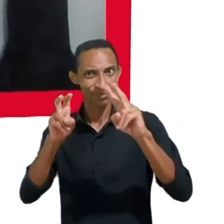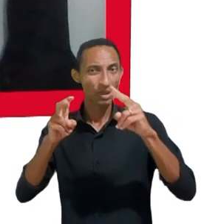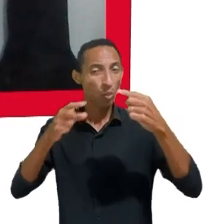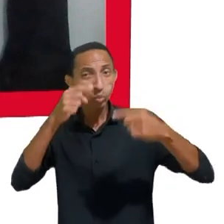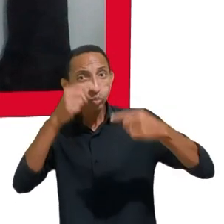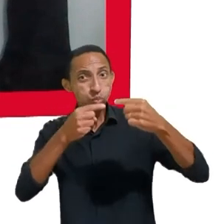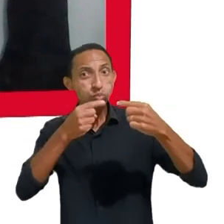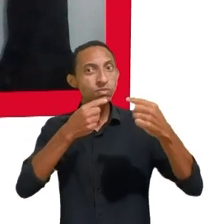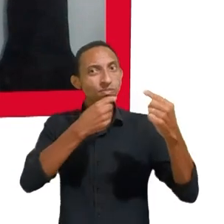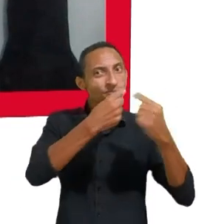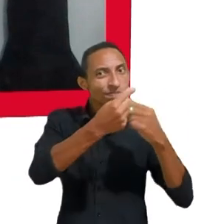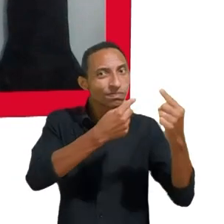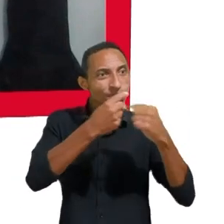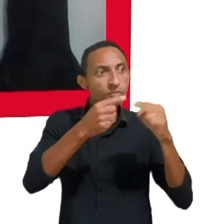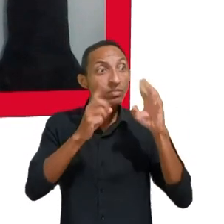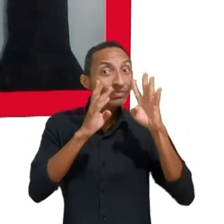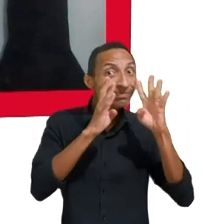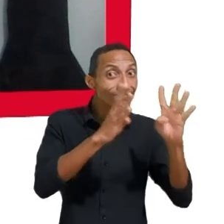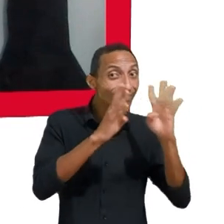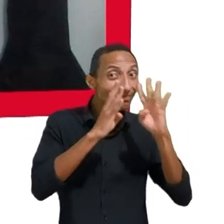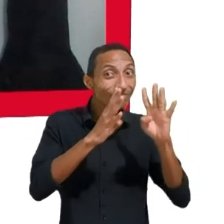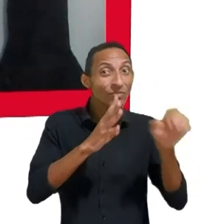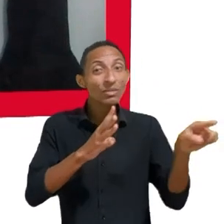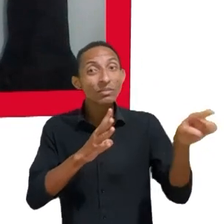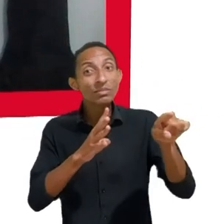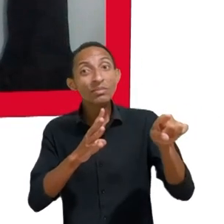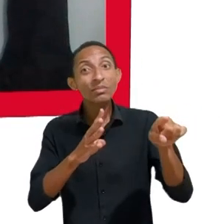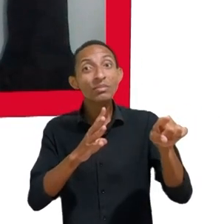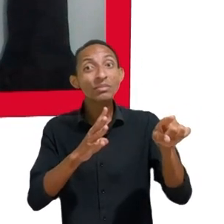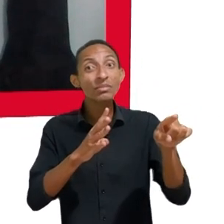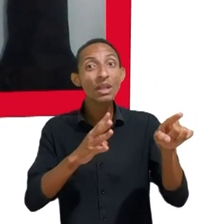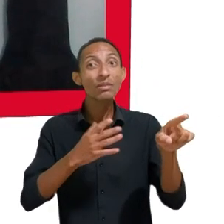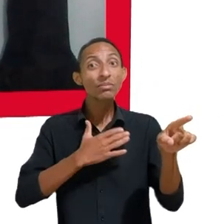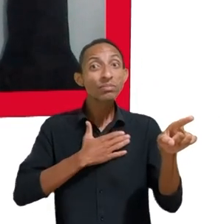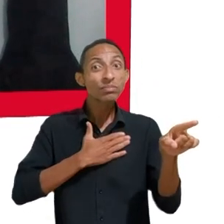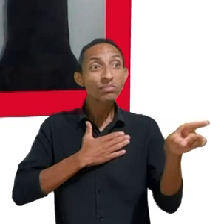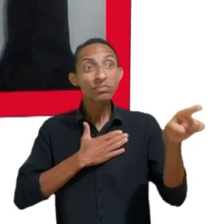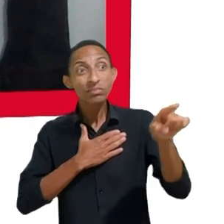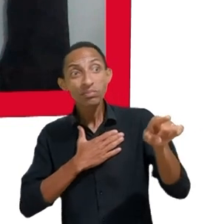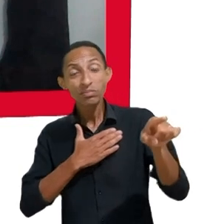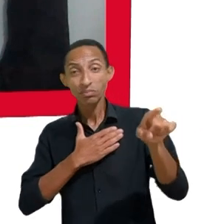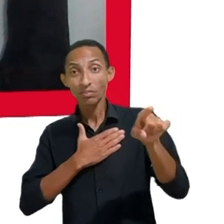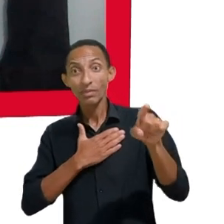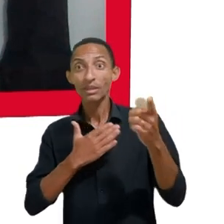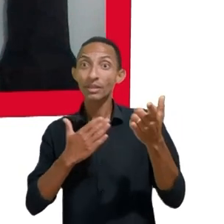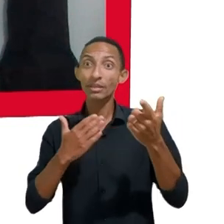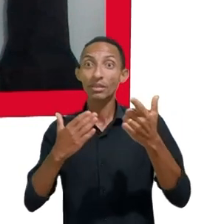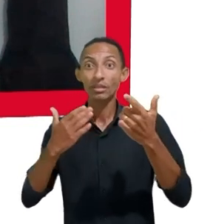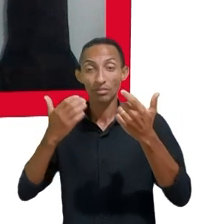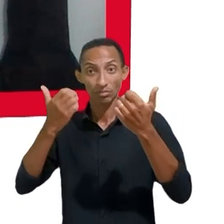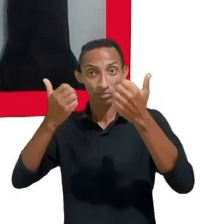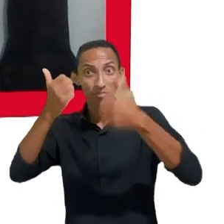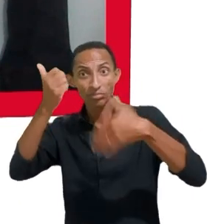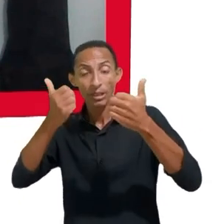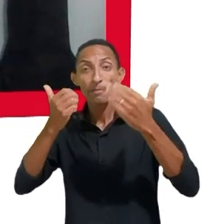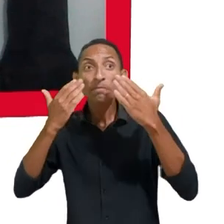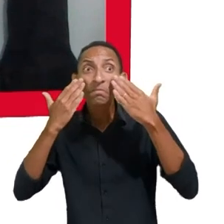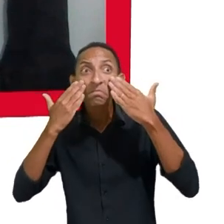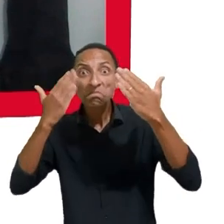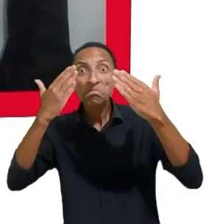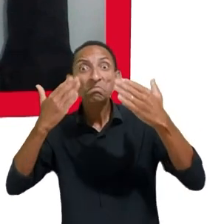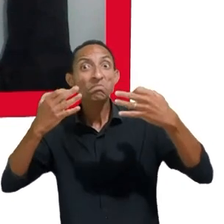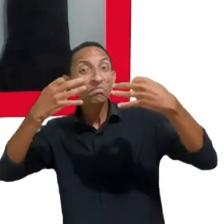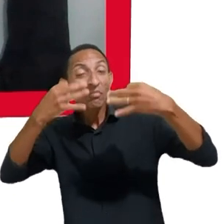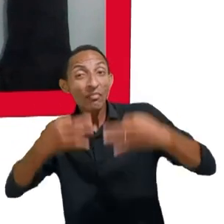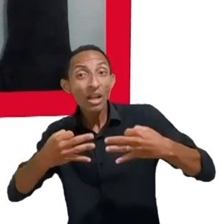arquitetura funciona, se ela é agradável, se ela é transparente, se de fato você tem boa fé nessa relação e nesse